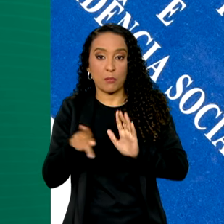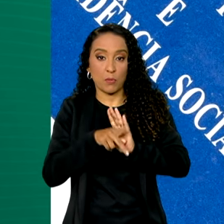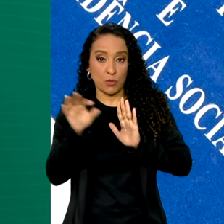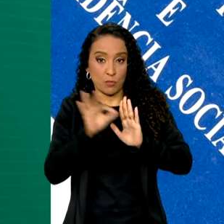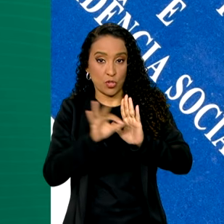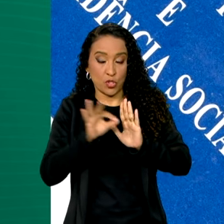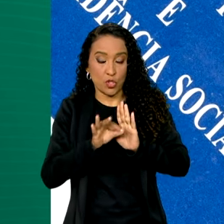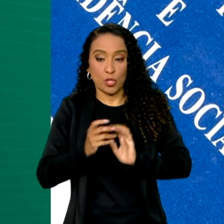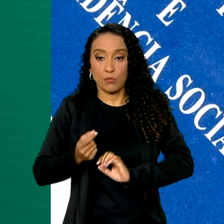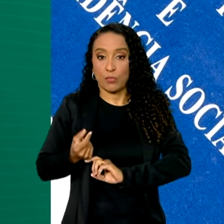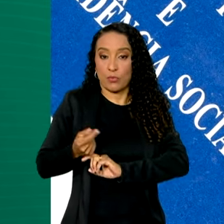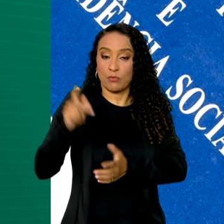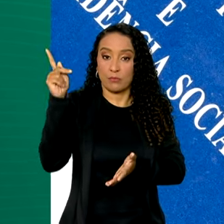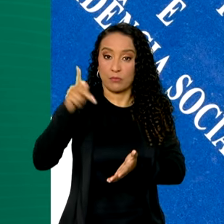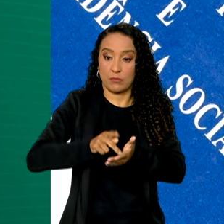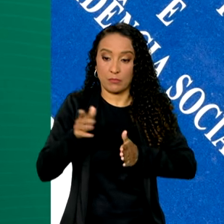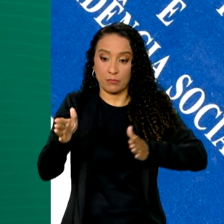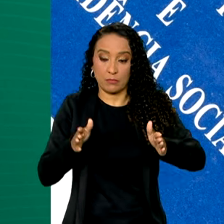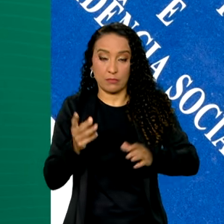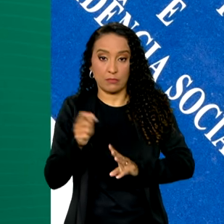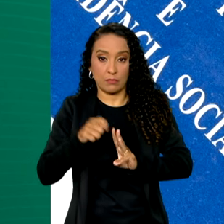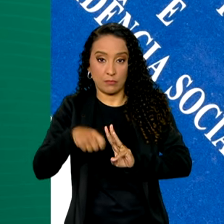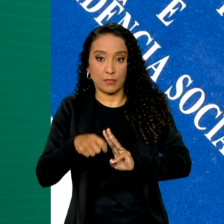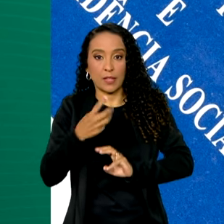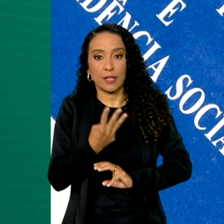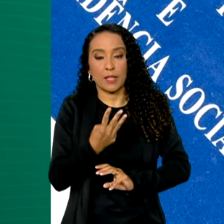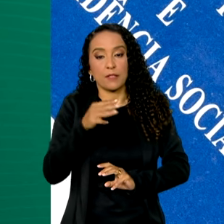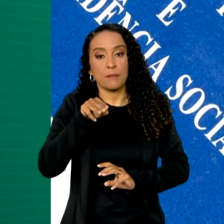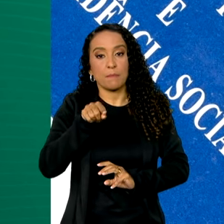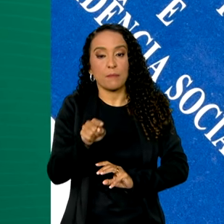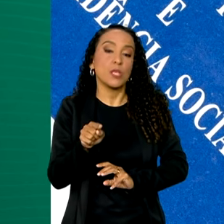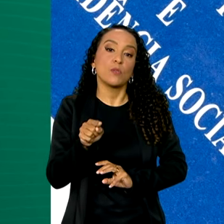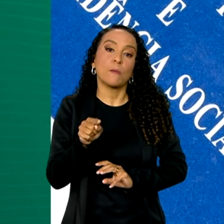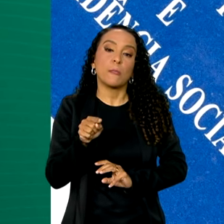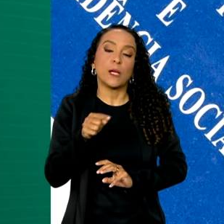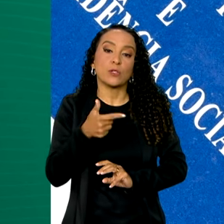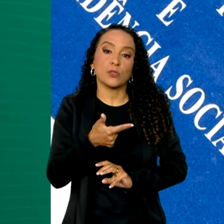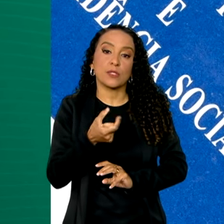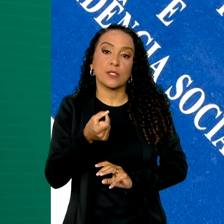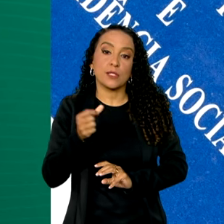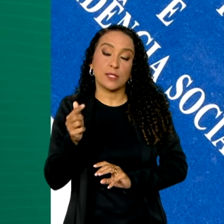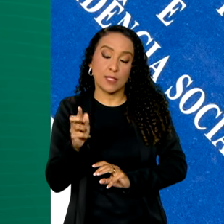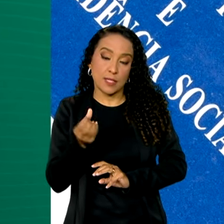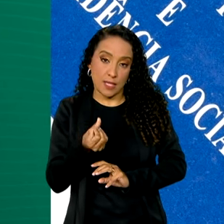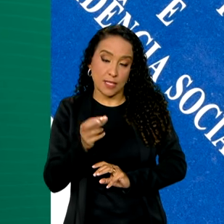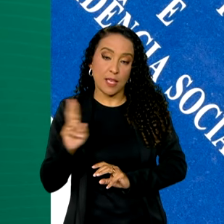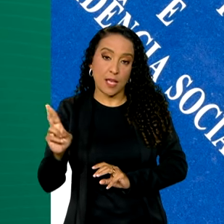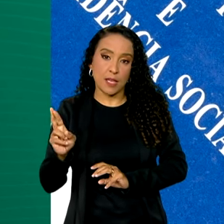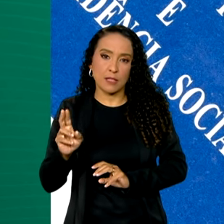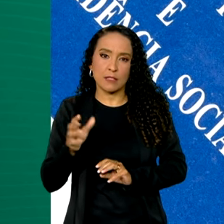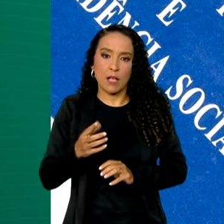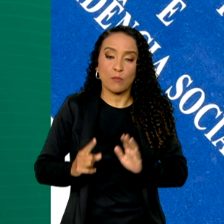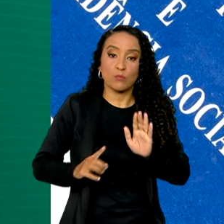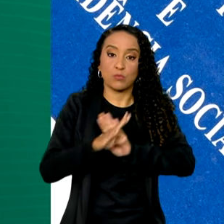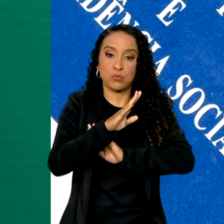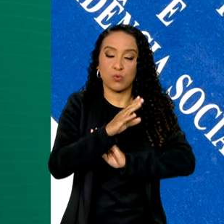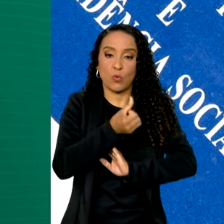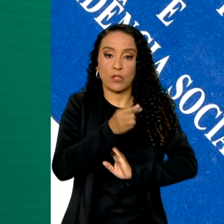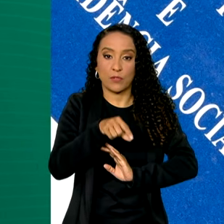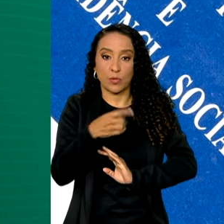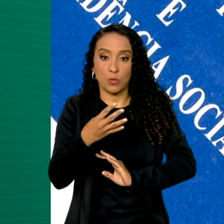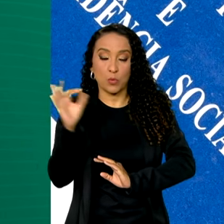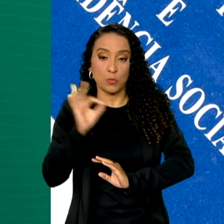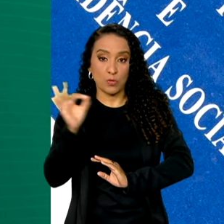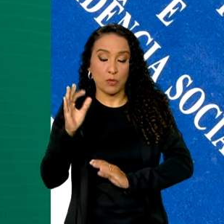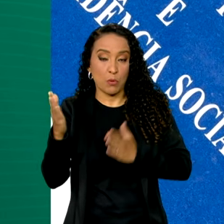o rendimento real habitual para o trimestre foi de R$.206, alta de 4,8%